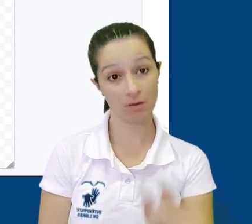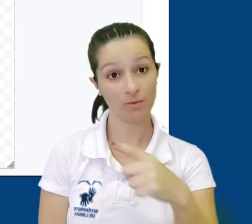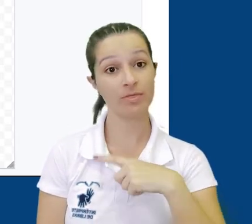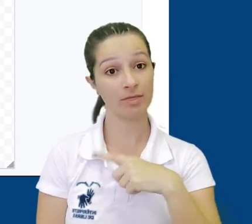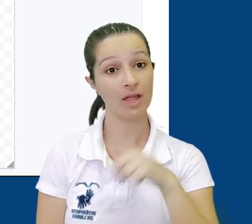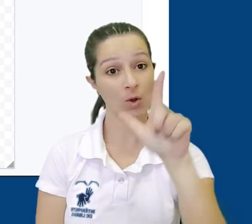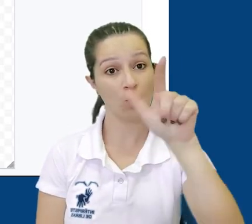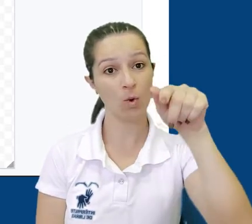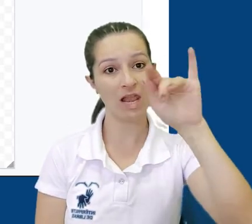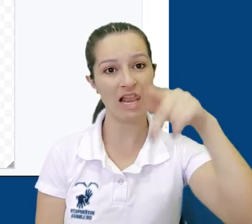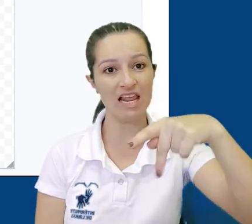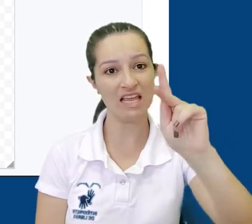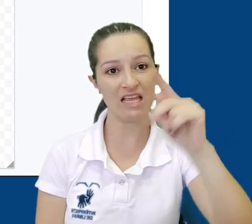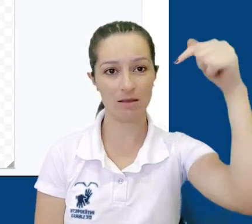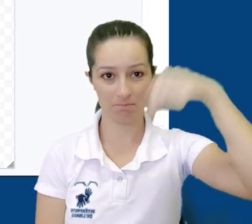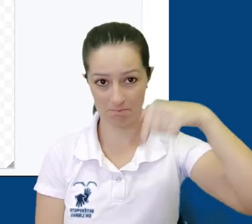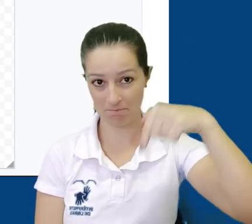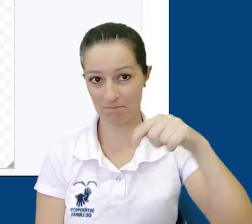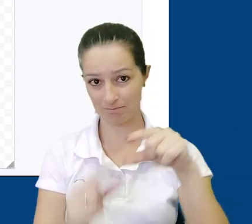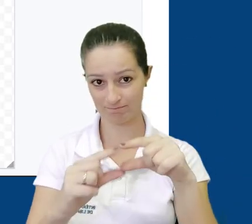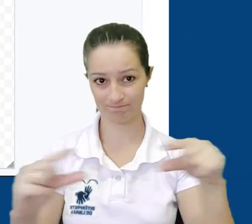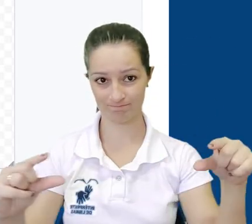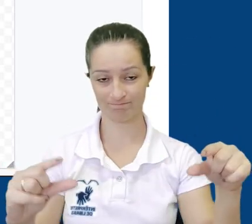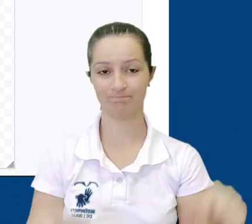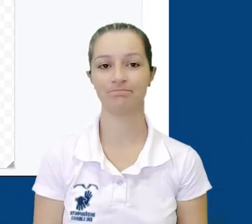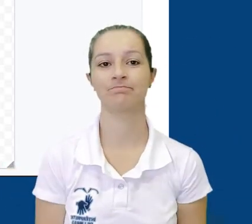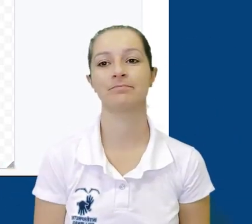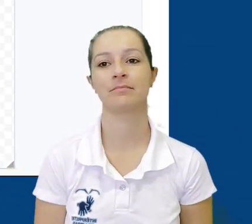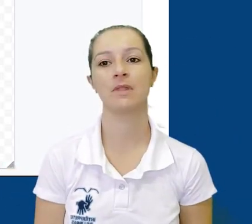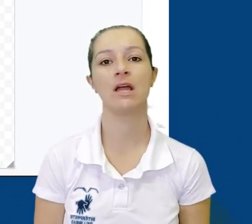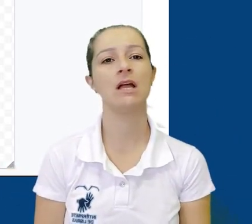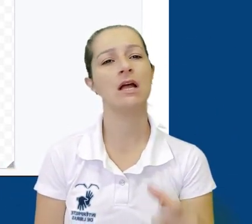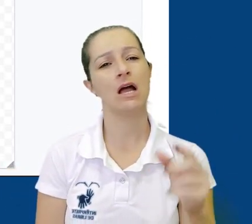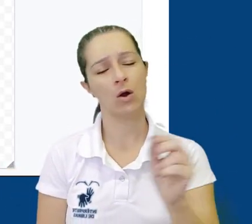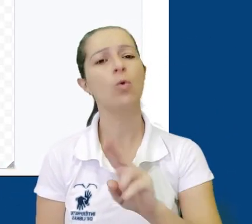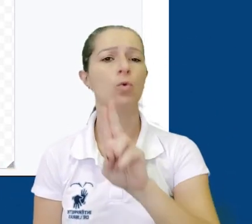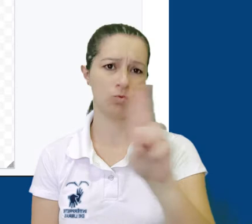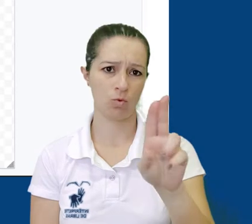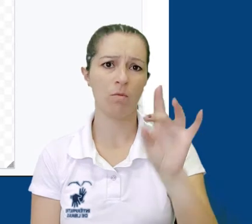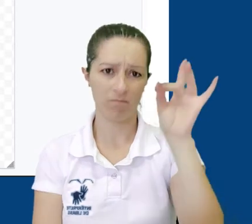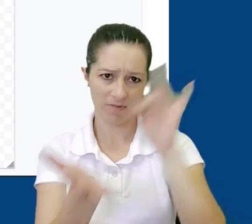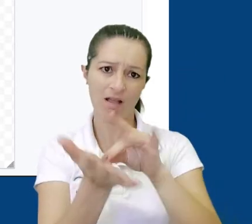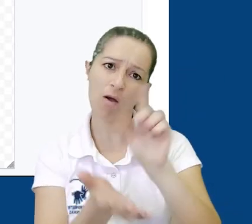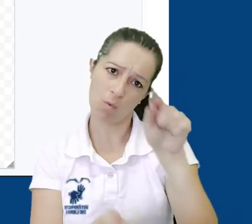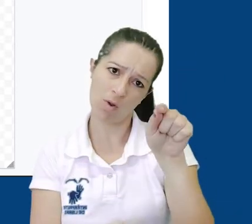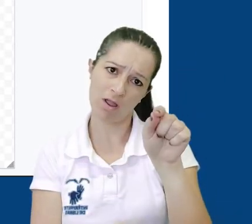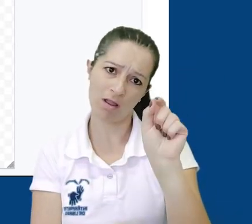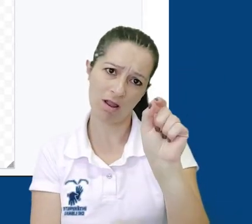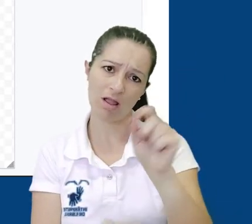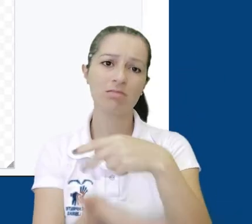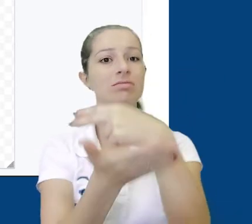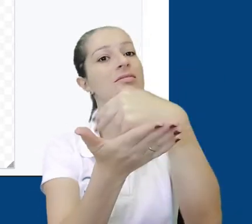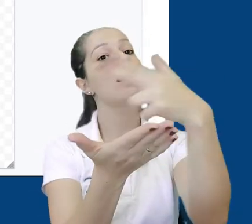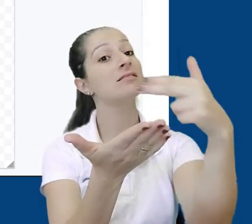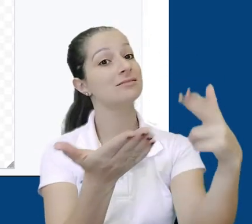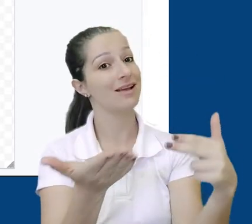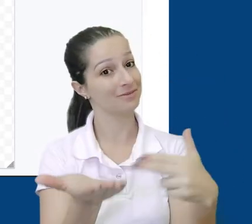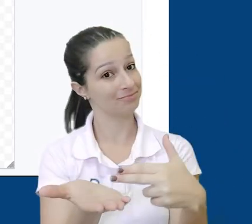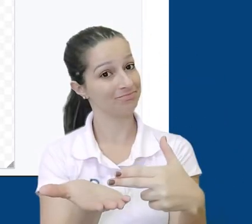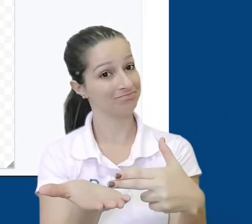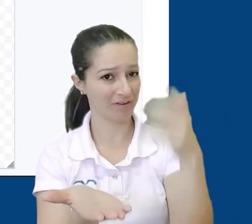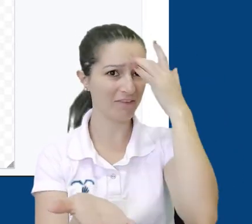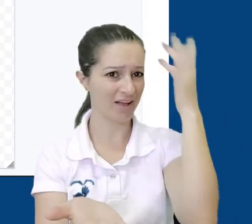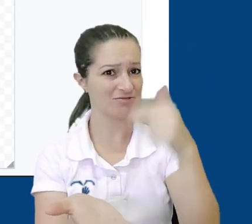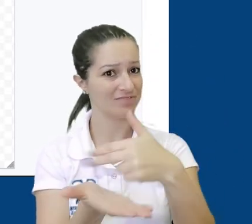estará também na descrição desse vídeo. E vamos chamá-los aqui pela sua tradução literal, desenhos, para ficar mais simples.